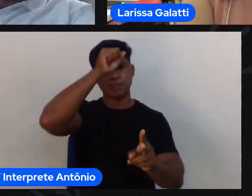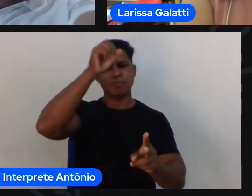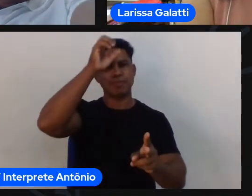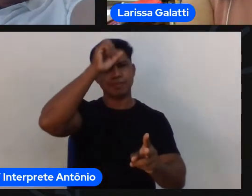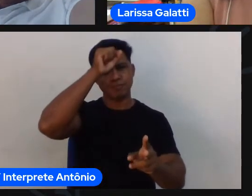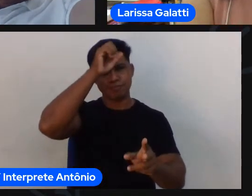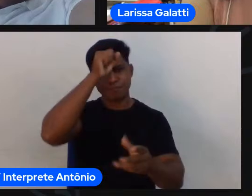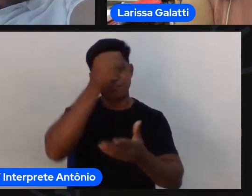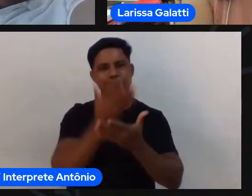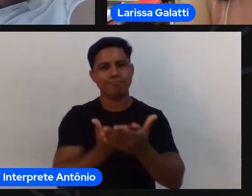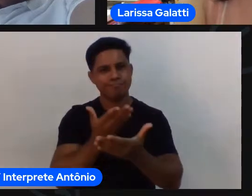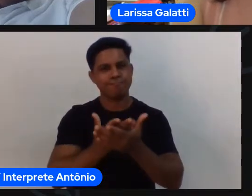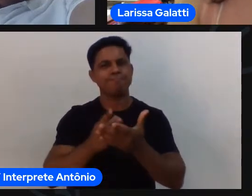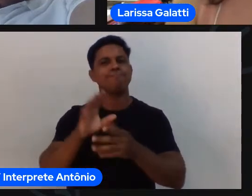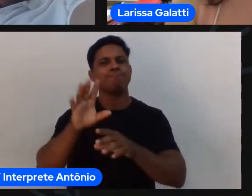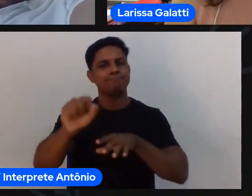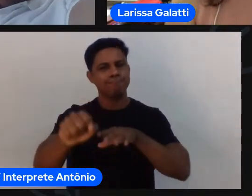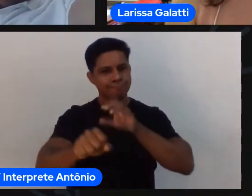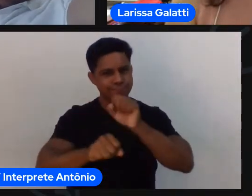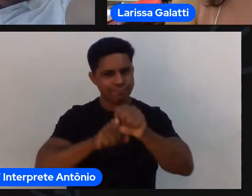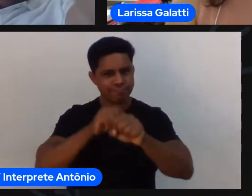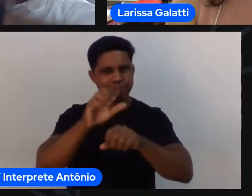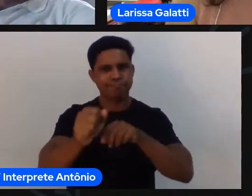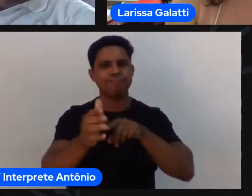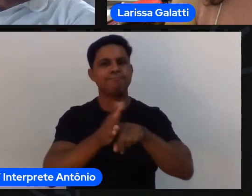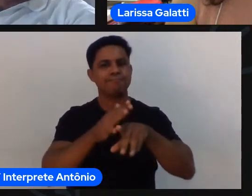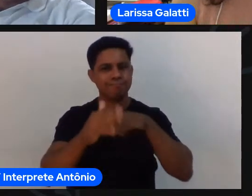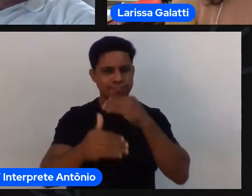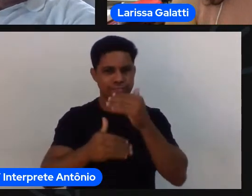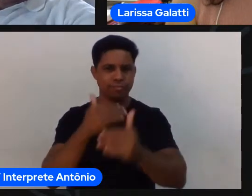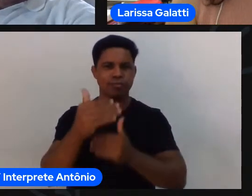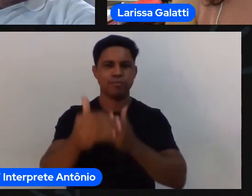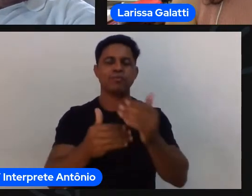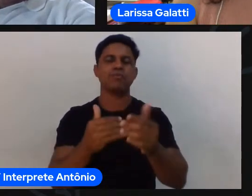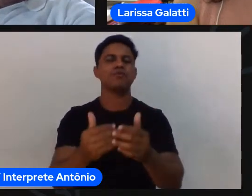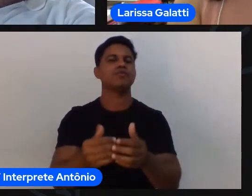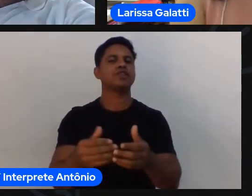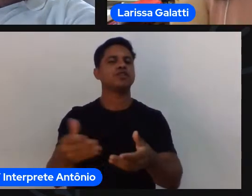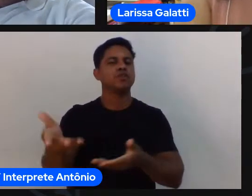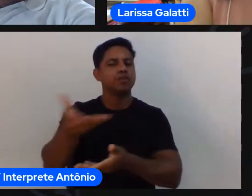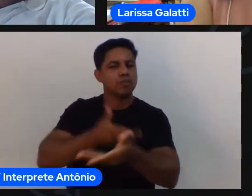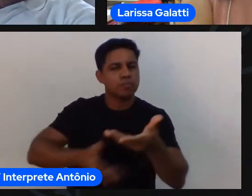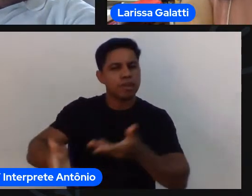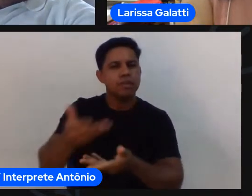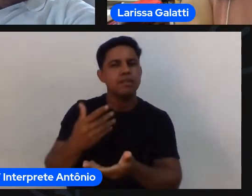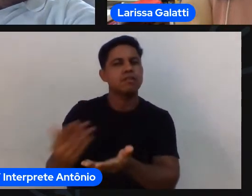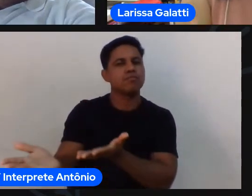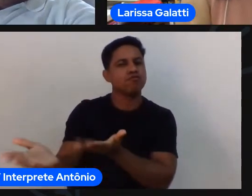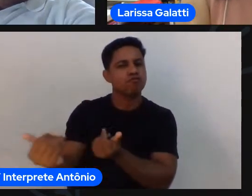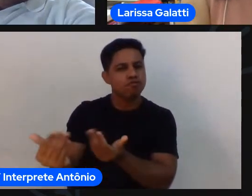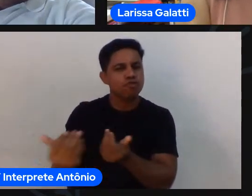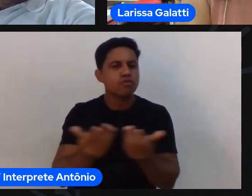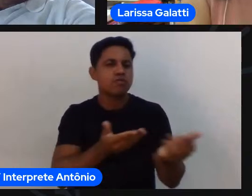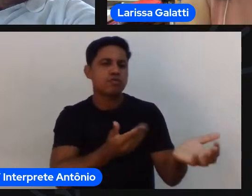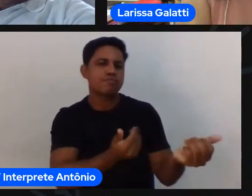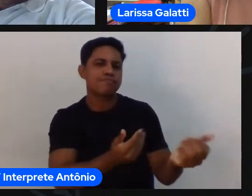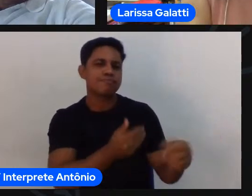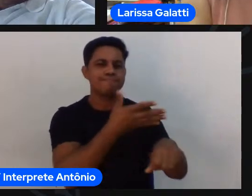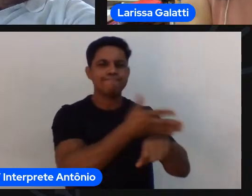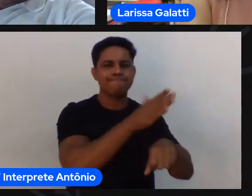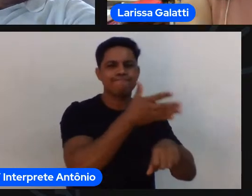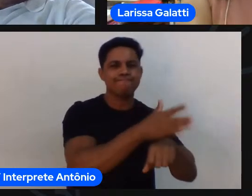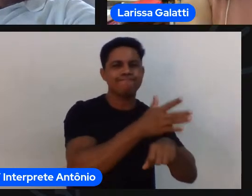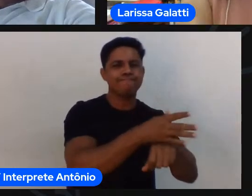jovens futuros treinadores que não podem dar treino porque tem um impedimento legal né mas como é que eu podia trazer experiências